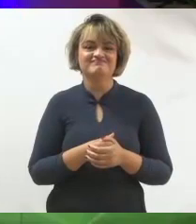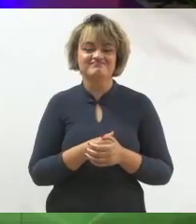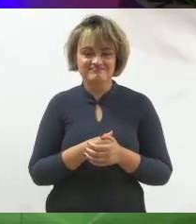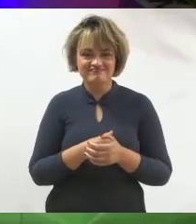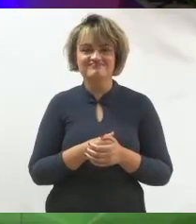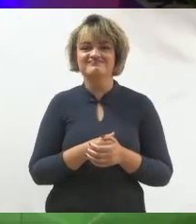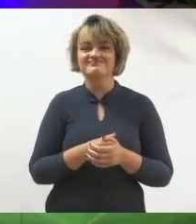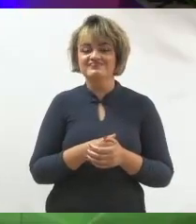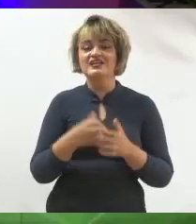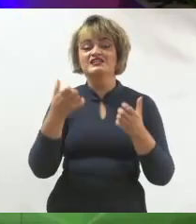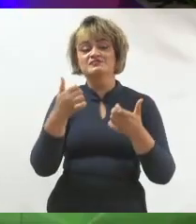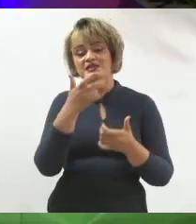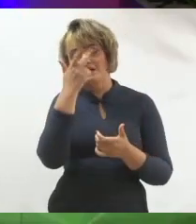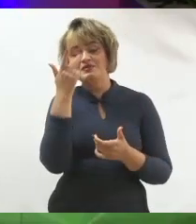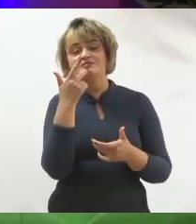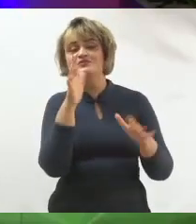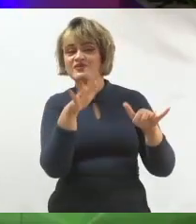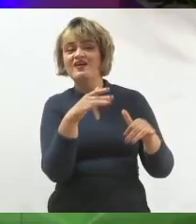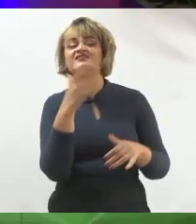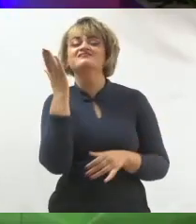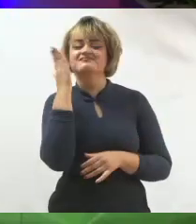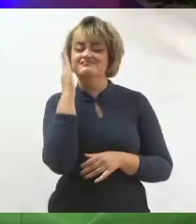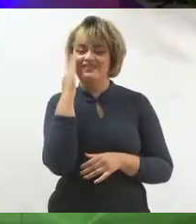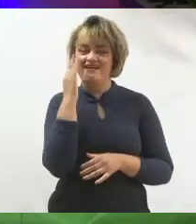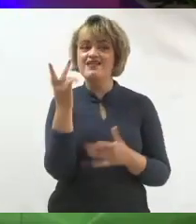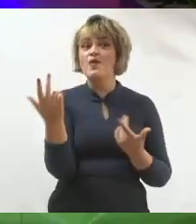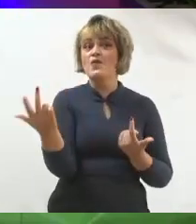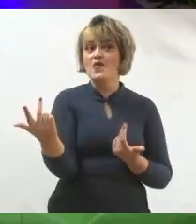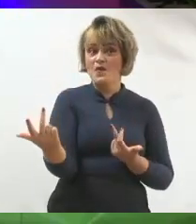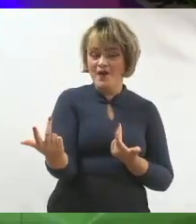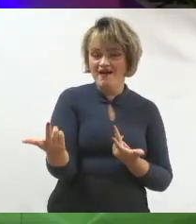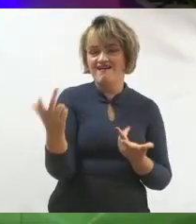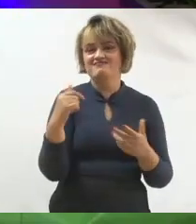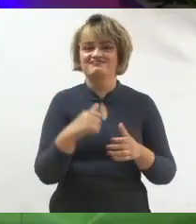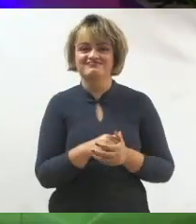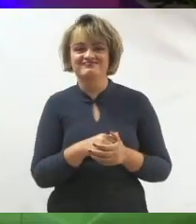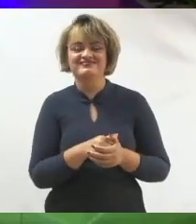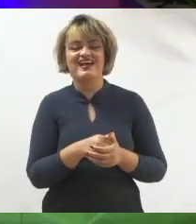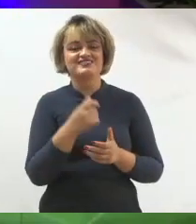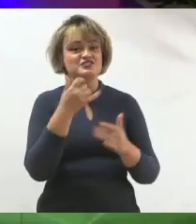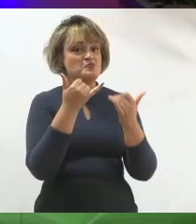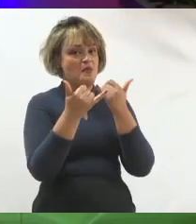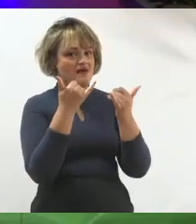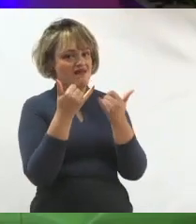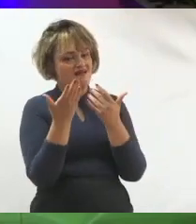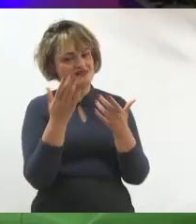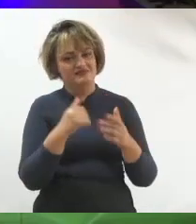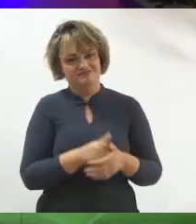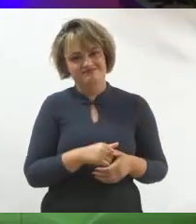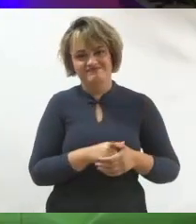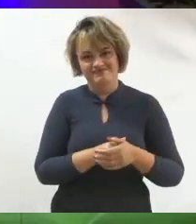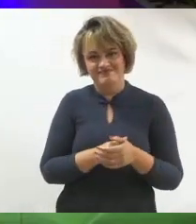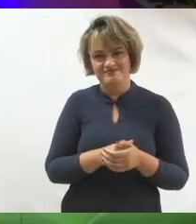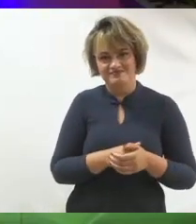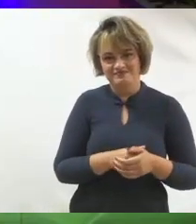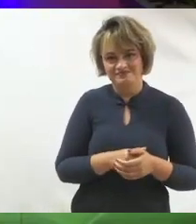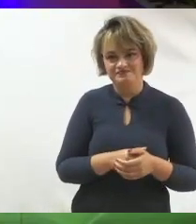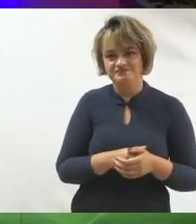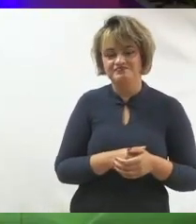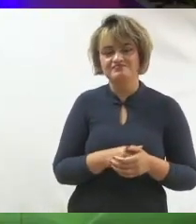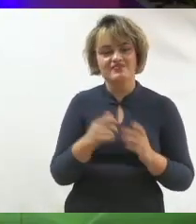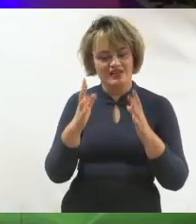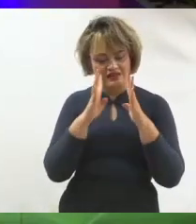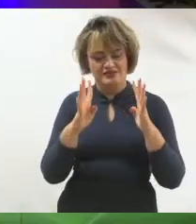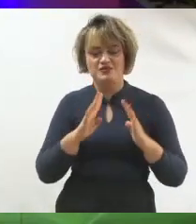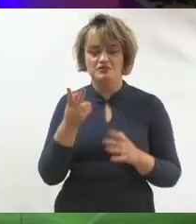falando para as pessoas, eu sei, eu passei o que você também passou. A gente é parecido. Continua me ouvindo.